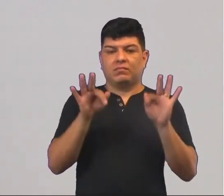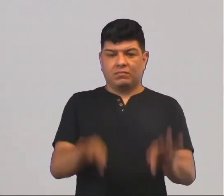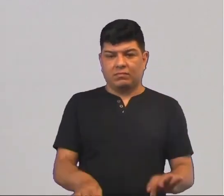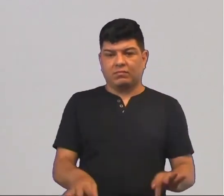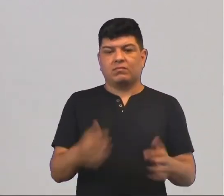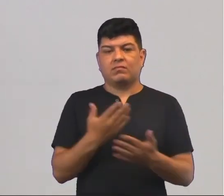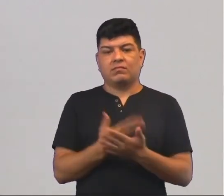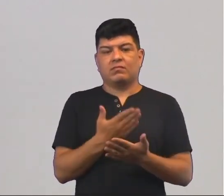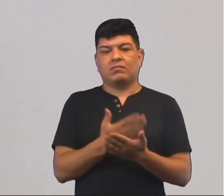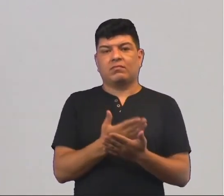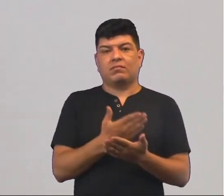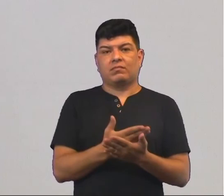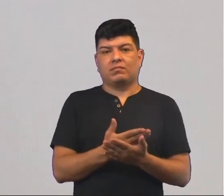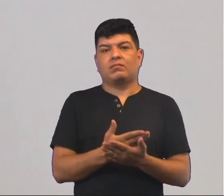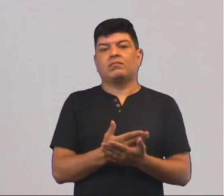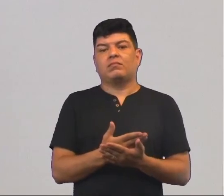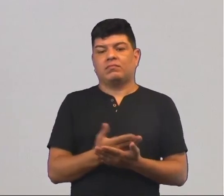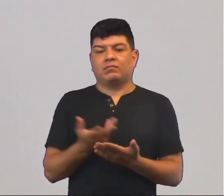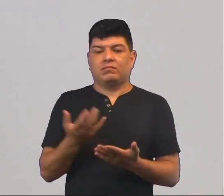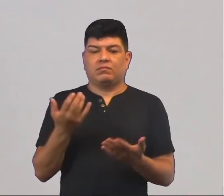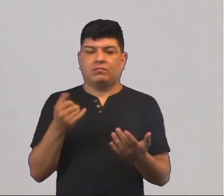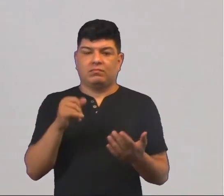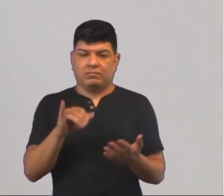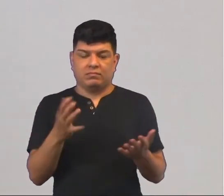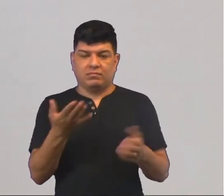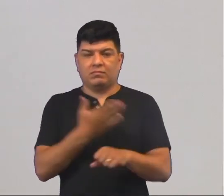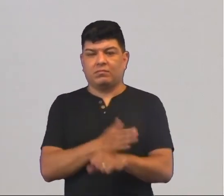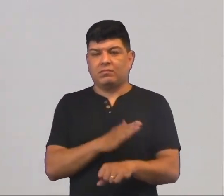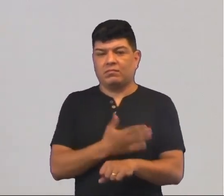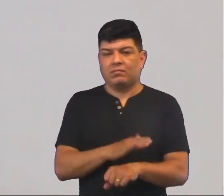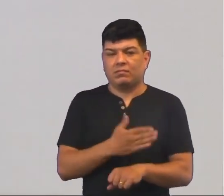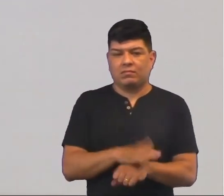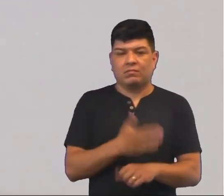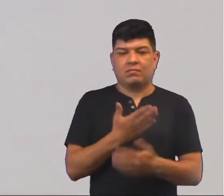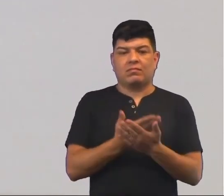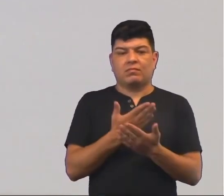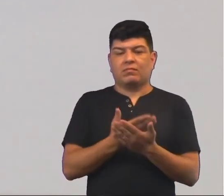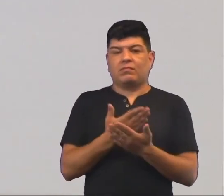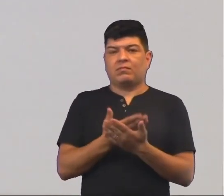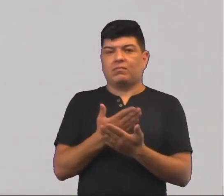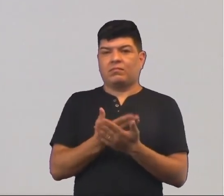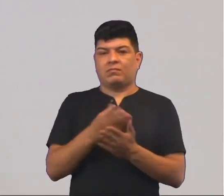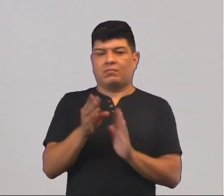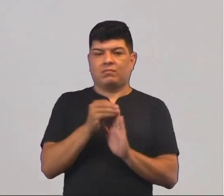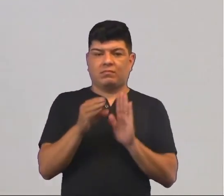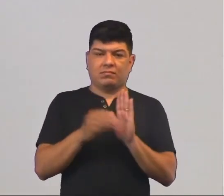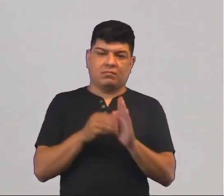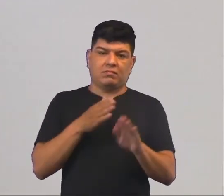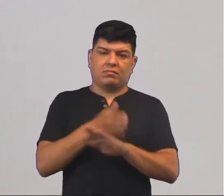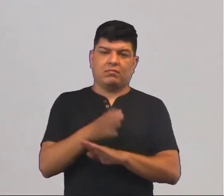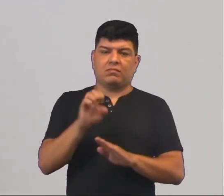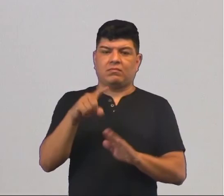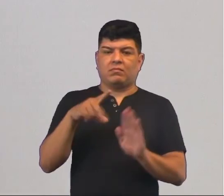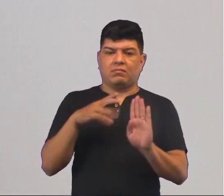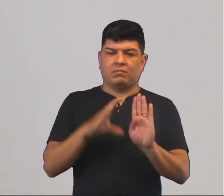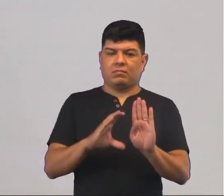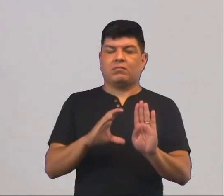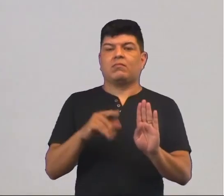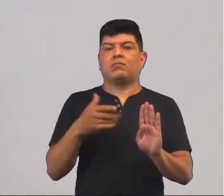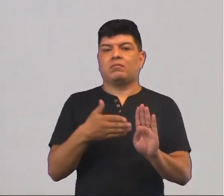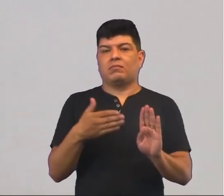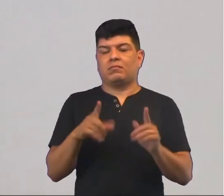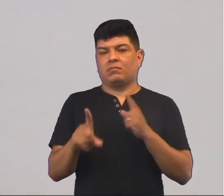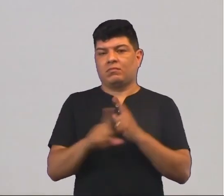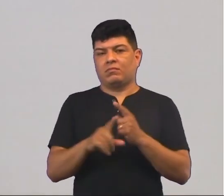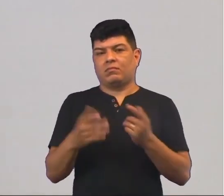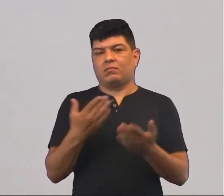final, gente, de mais uma aula. Se você quer continuar praticando, quer continuar estudando sobre esse conteúdo, entra na plataforma Eduque. Você